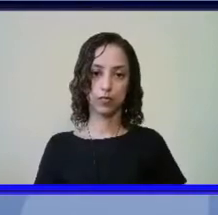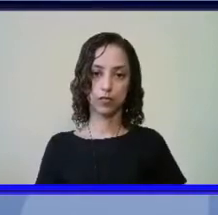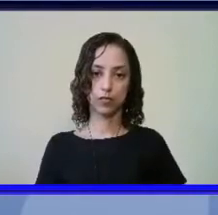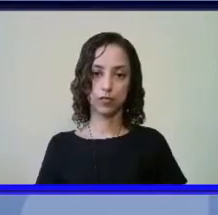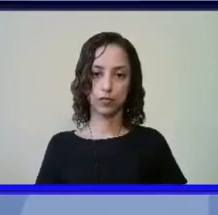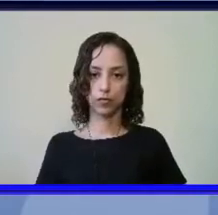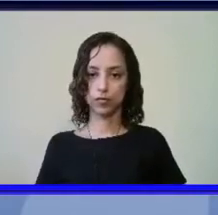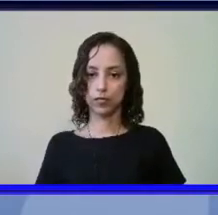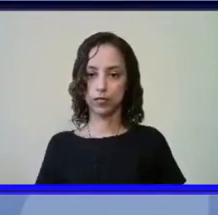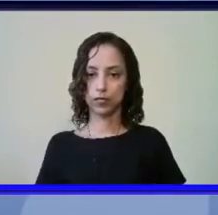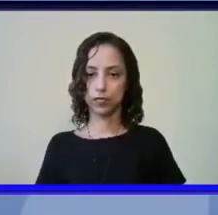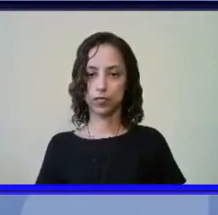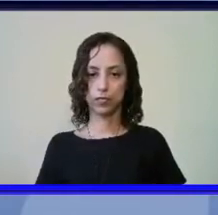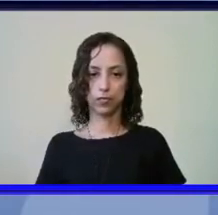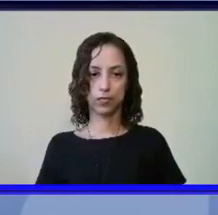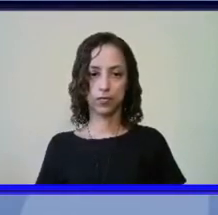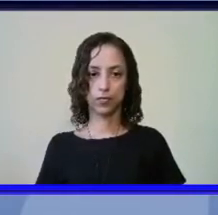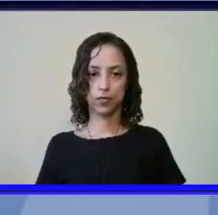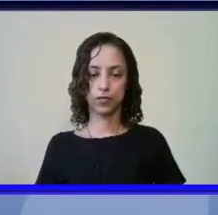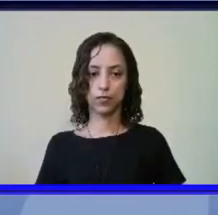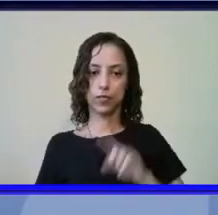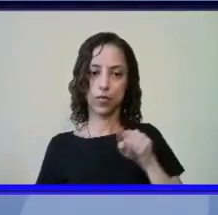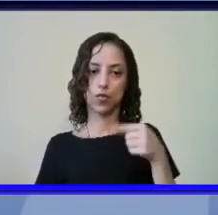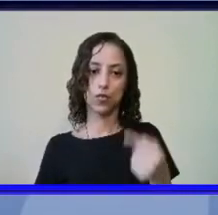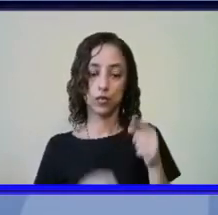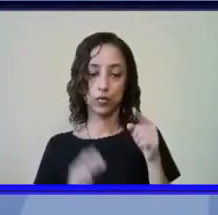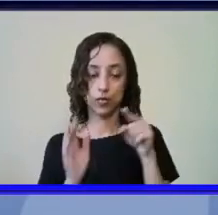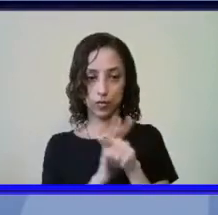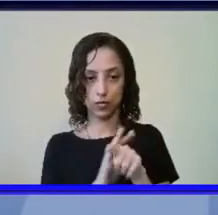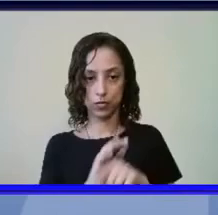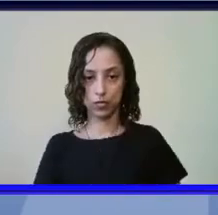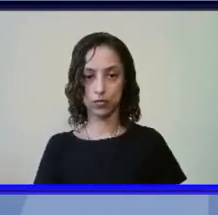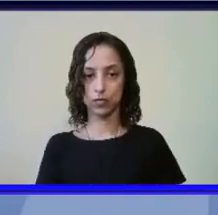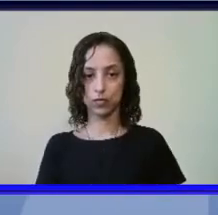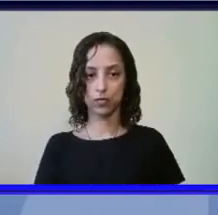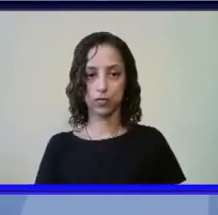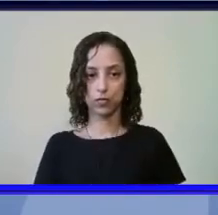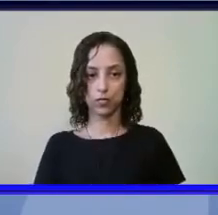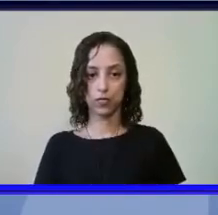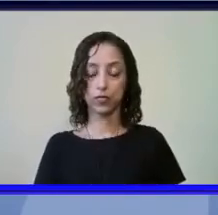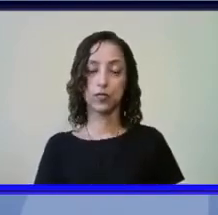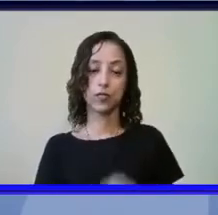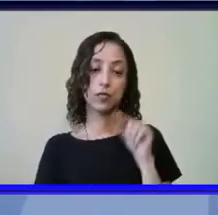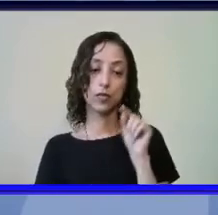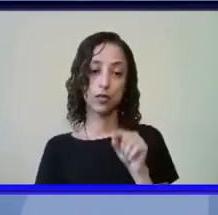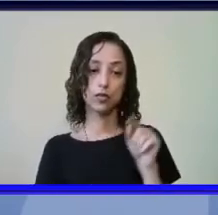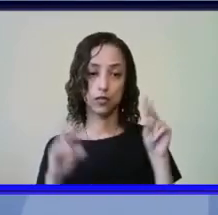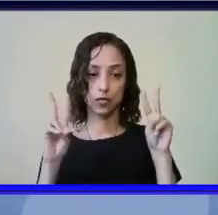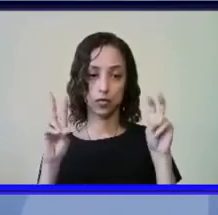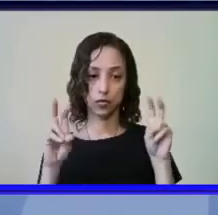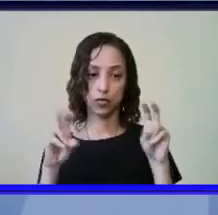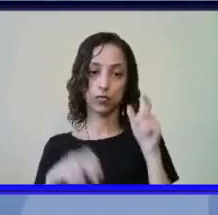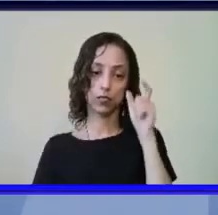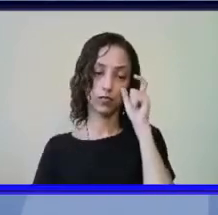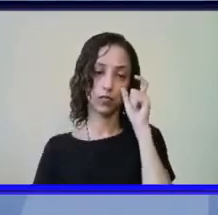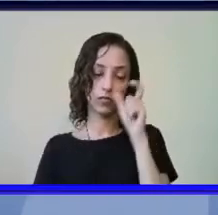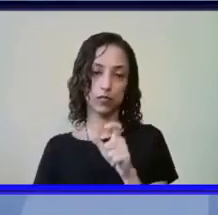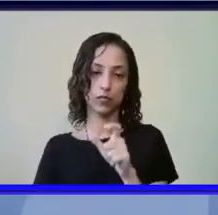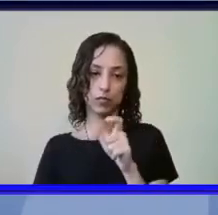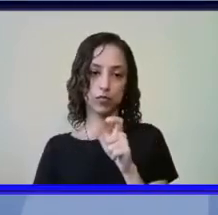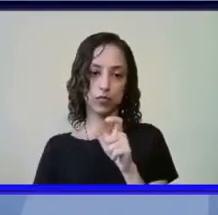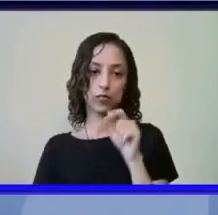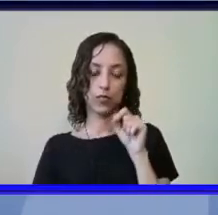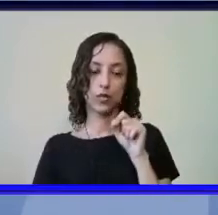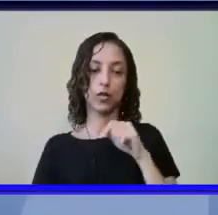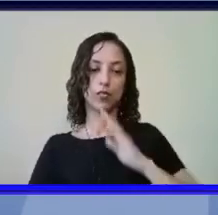então a próxima pergunta é esse é um tema bastante interessante para entomólogos